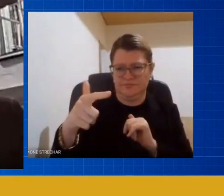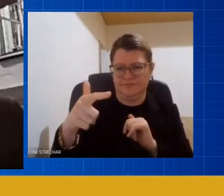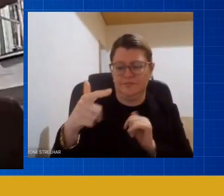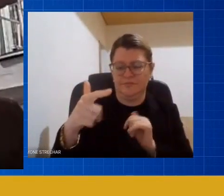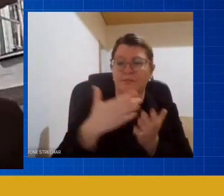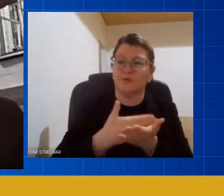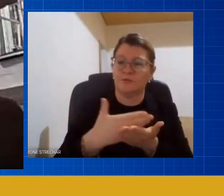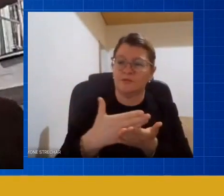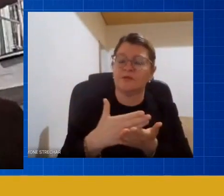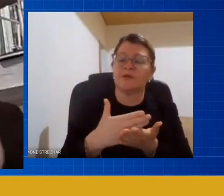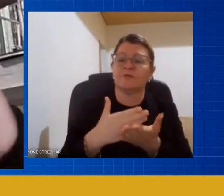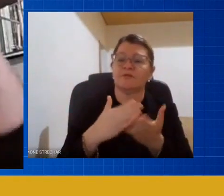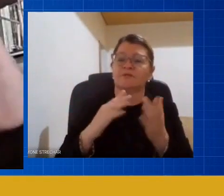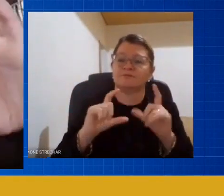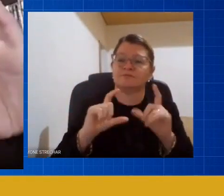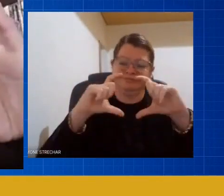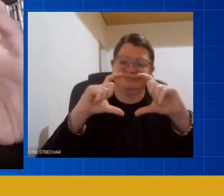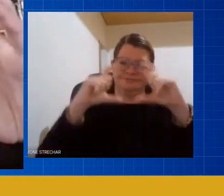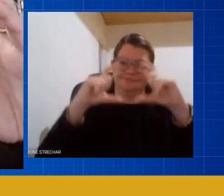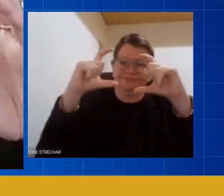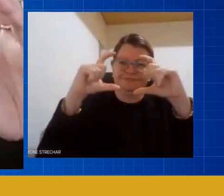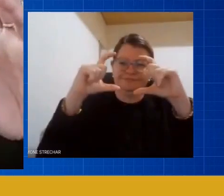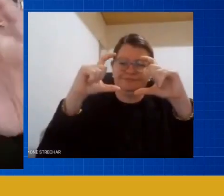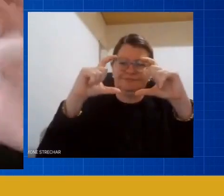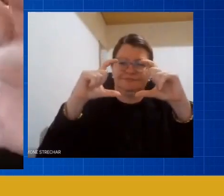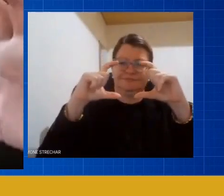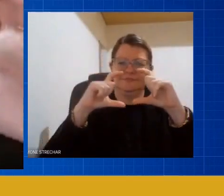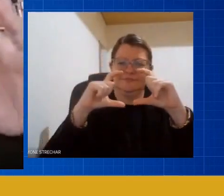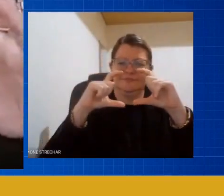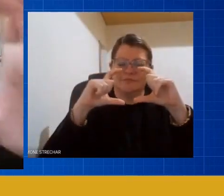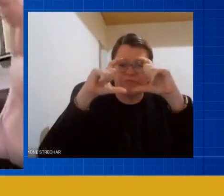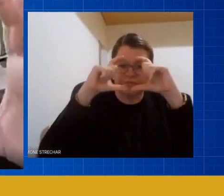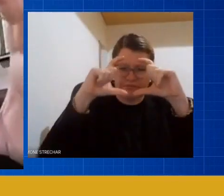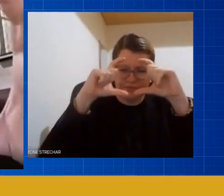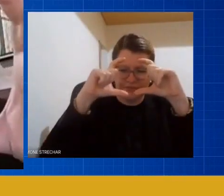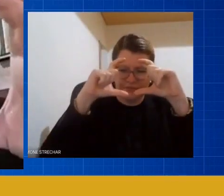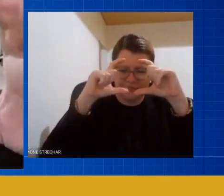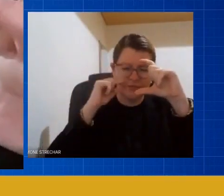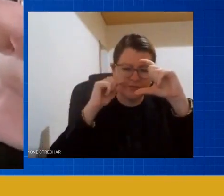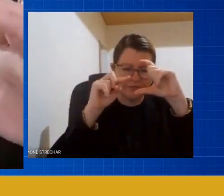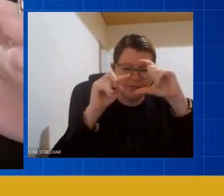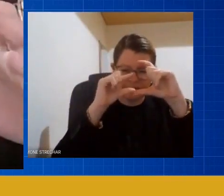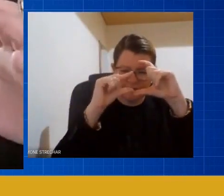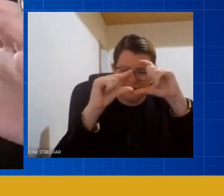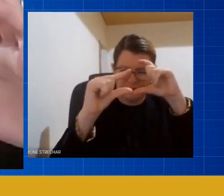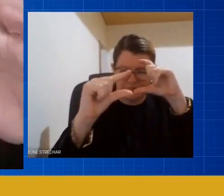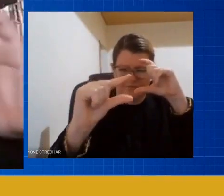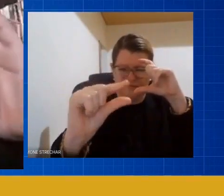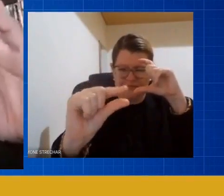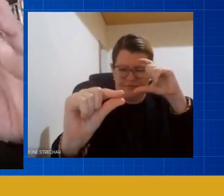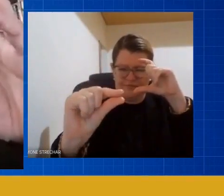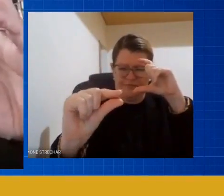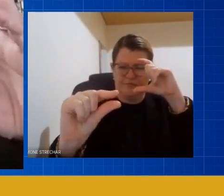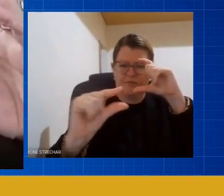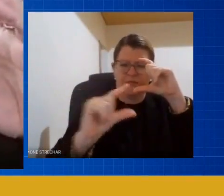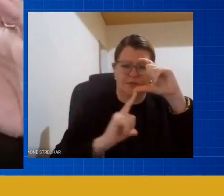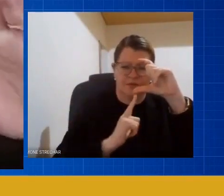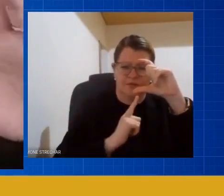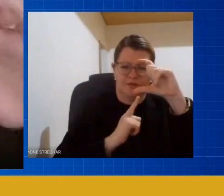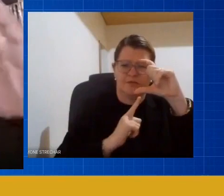fotográfica para pegar o ângulo correto para que você pudesse através